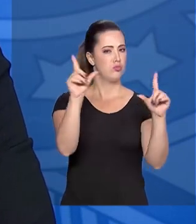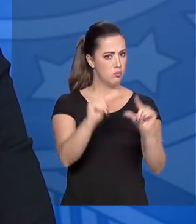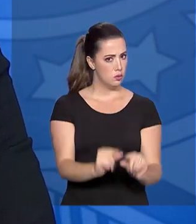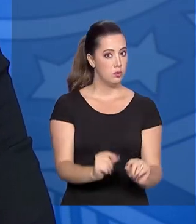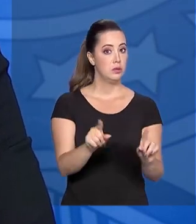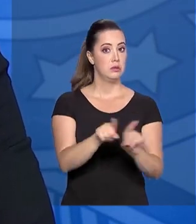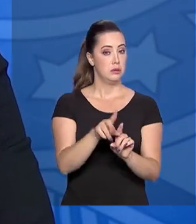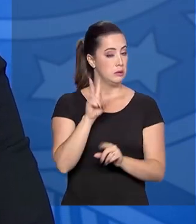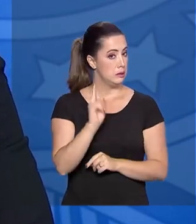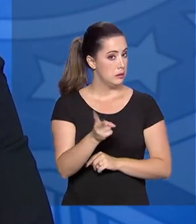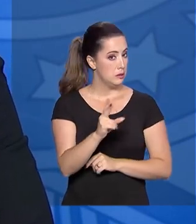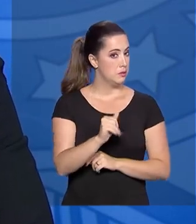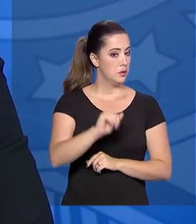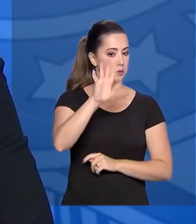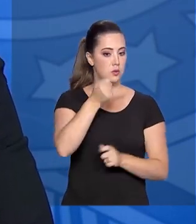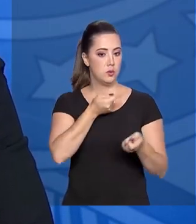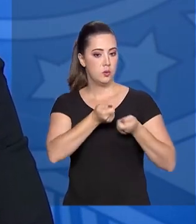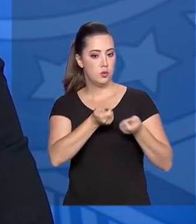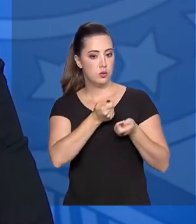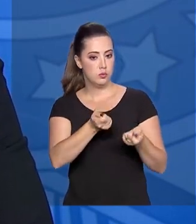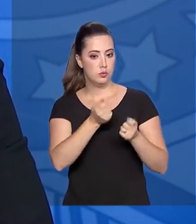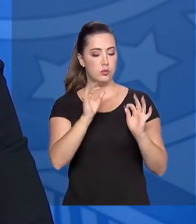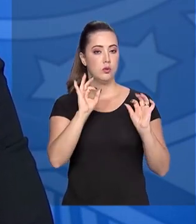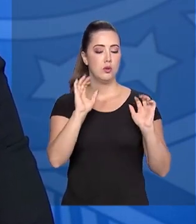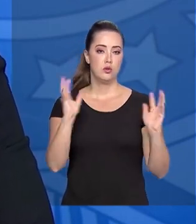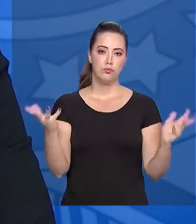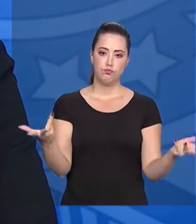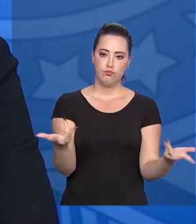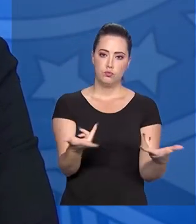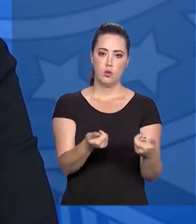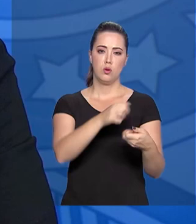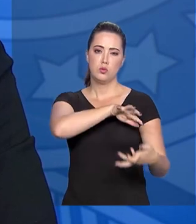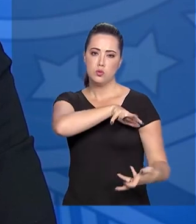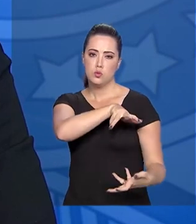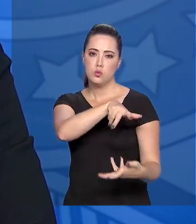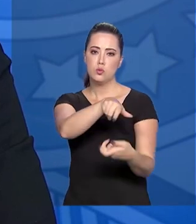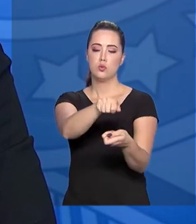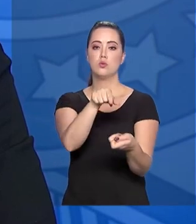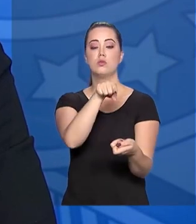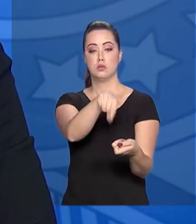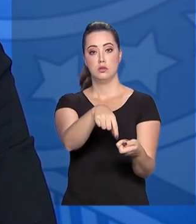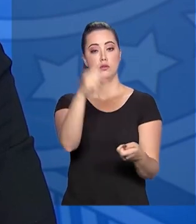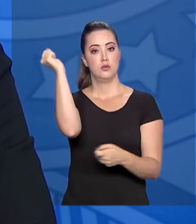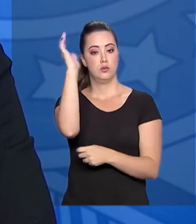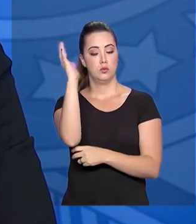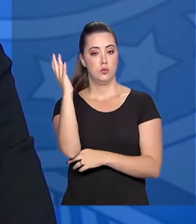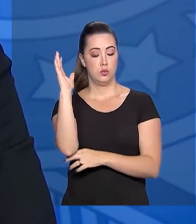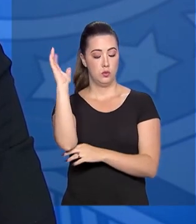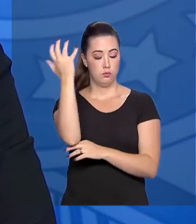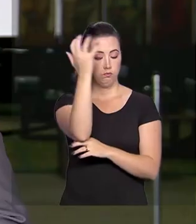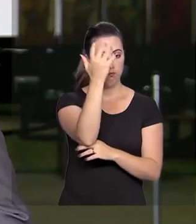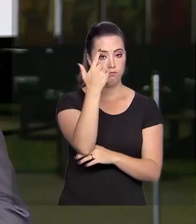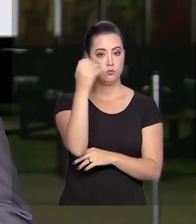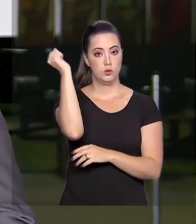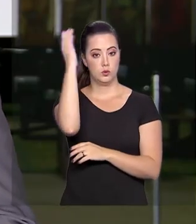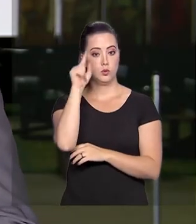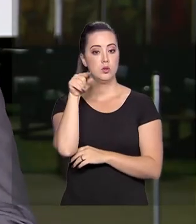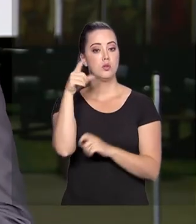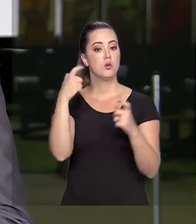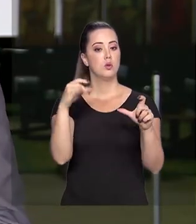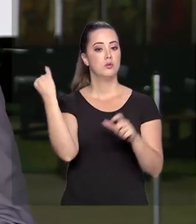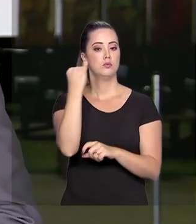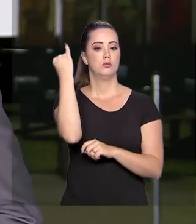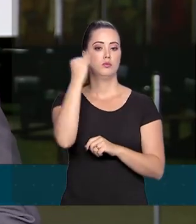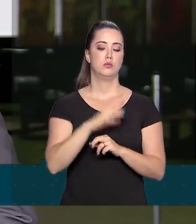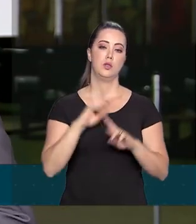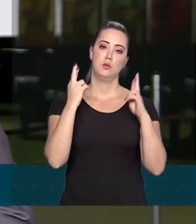vez mais controle e investimentos sustentáveis nas florestas brasileiras, ainda mais nessa importante região. A reunião foi